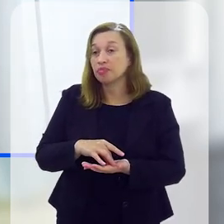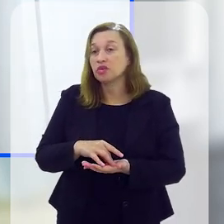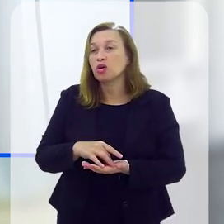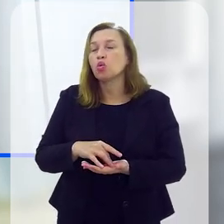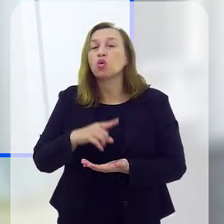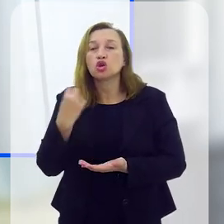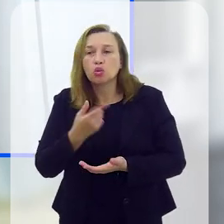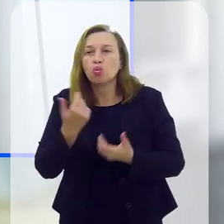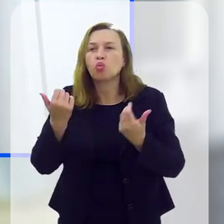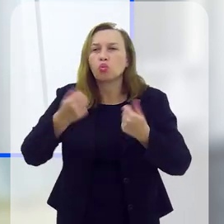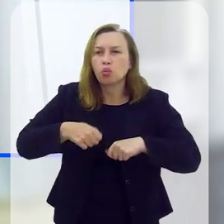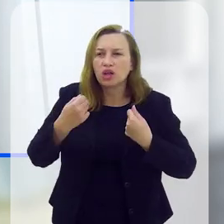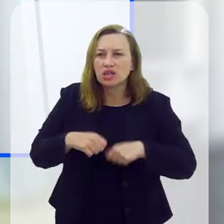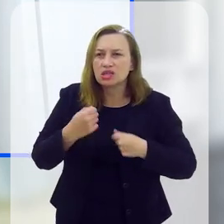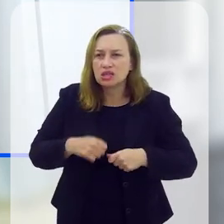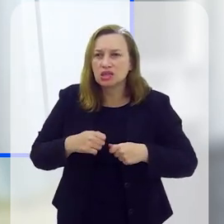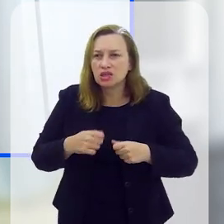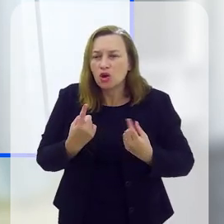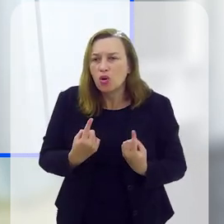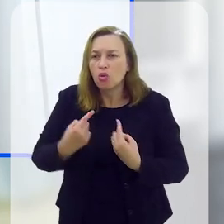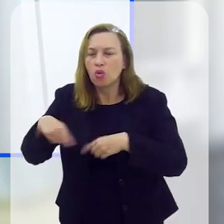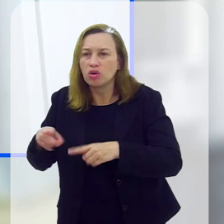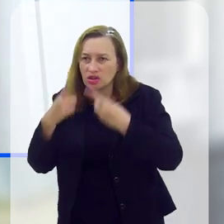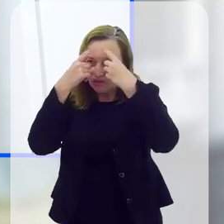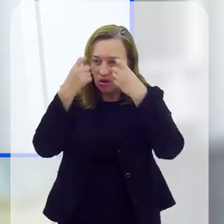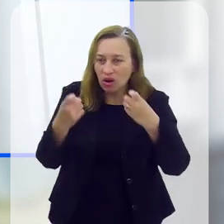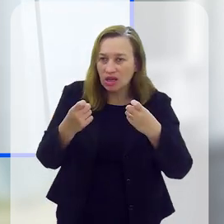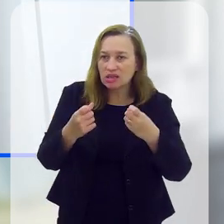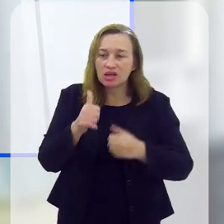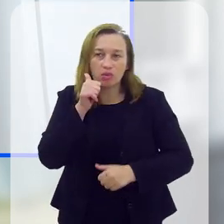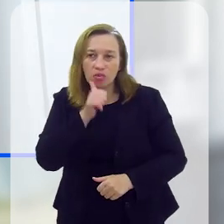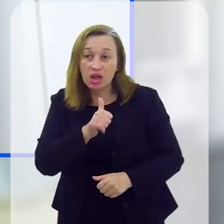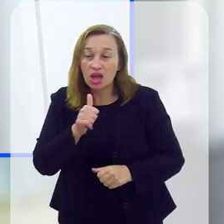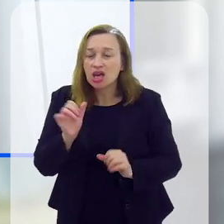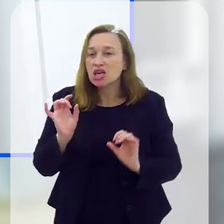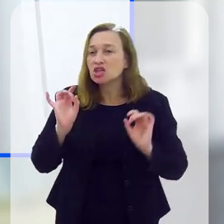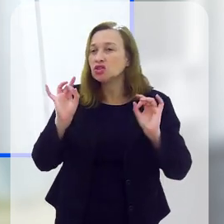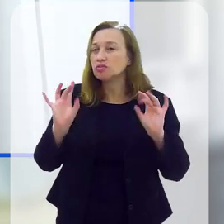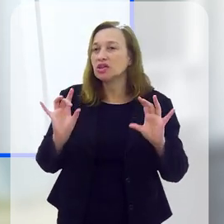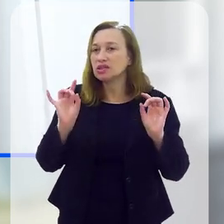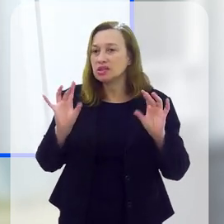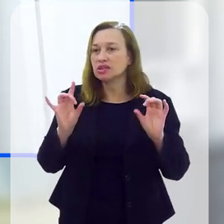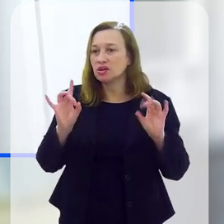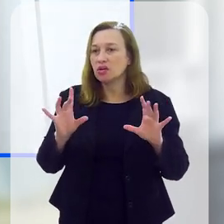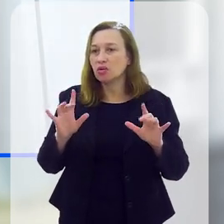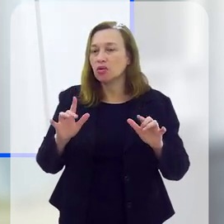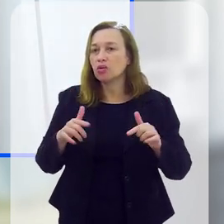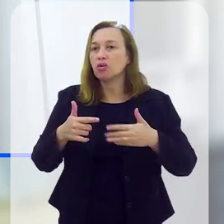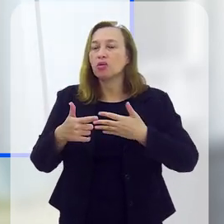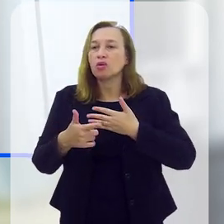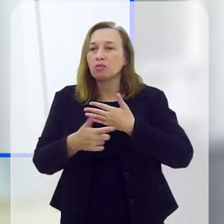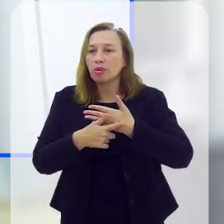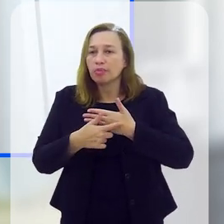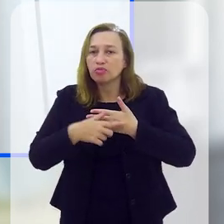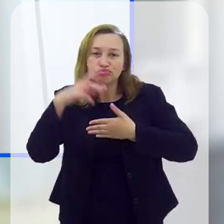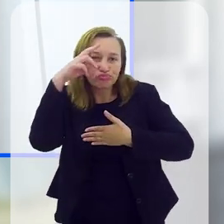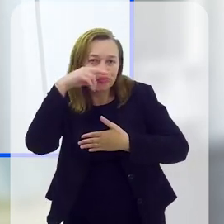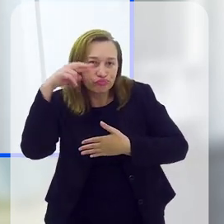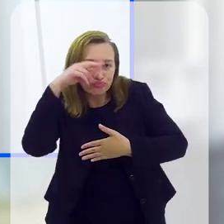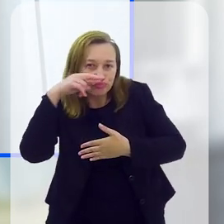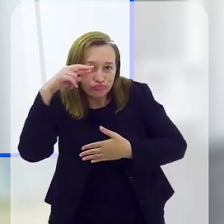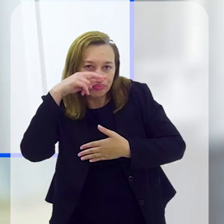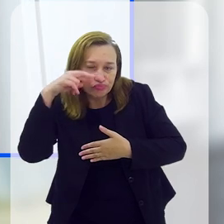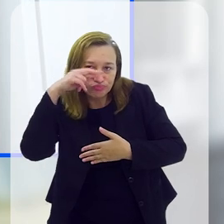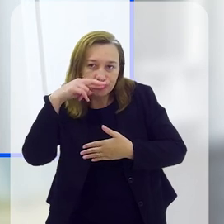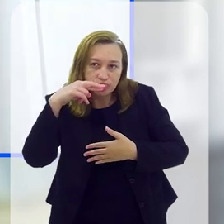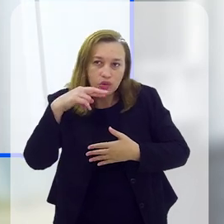realmente o que a gente está precisando em termos de enfrentamento à violência contra a mulher, especialmente a